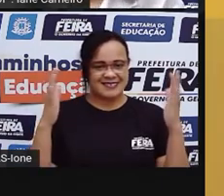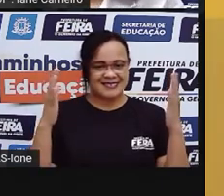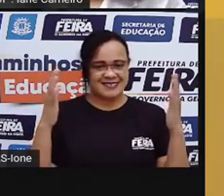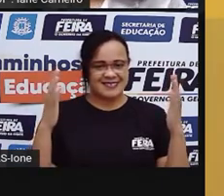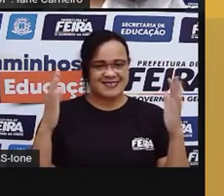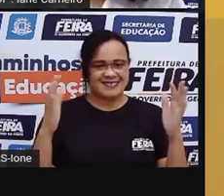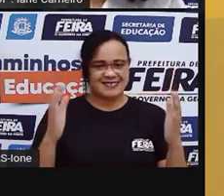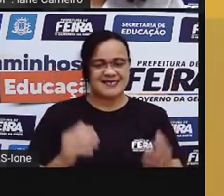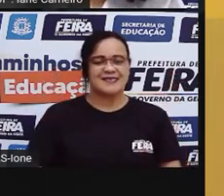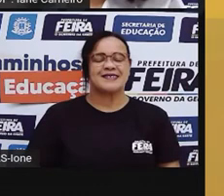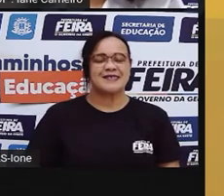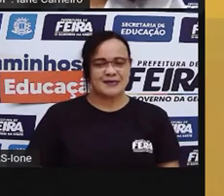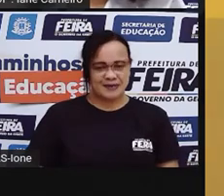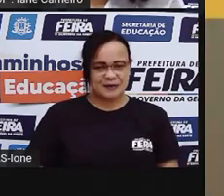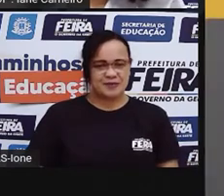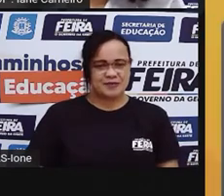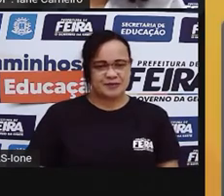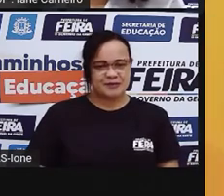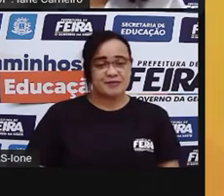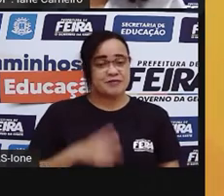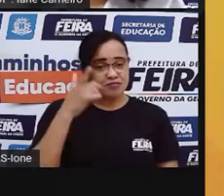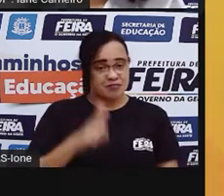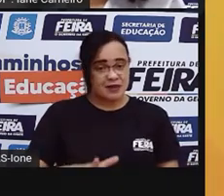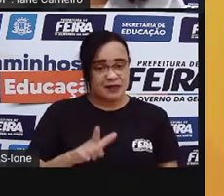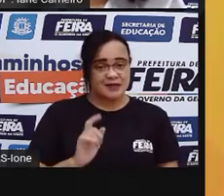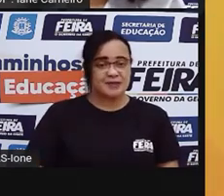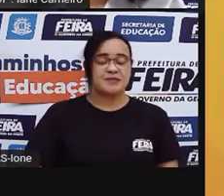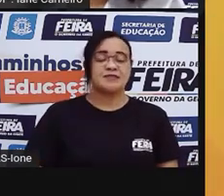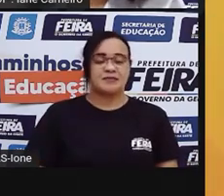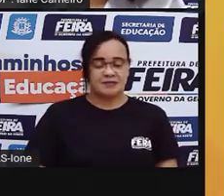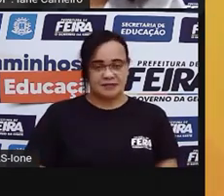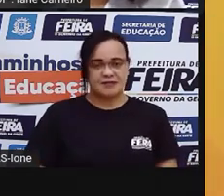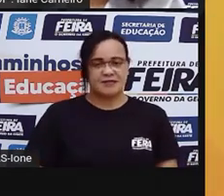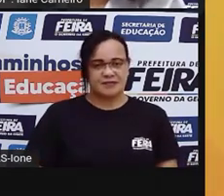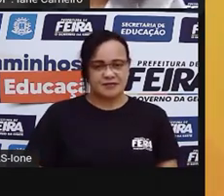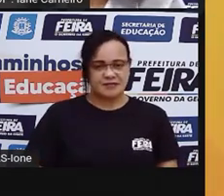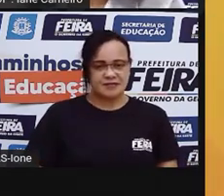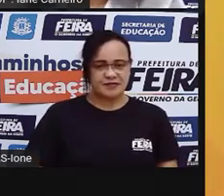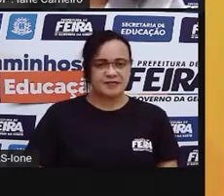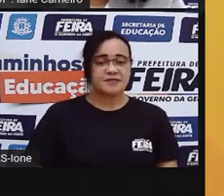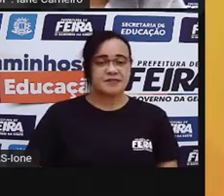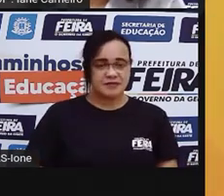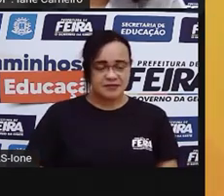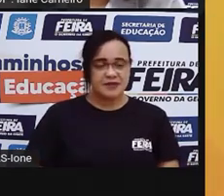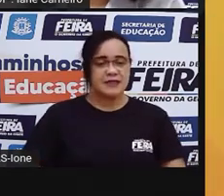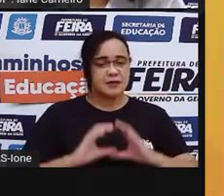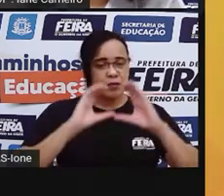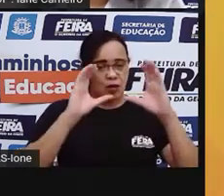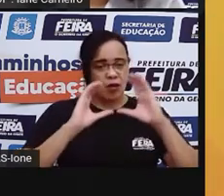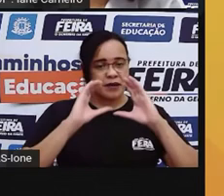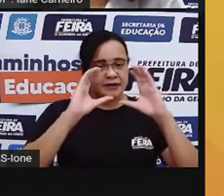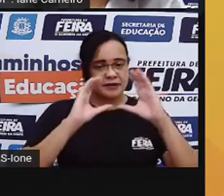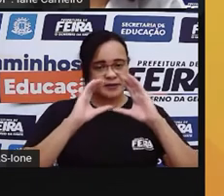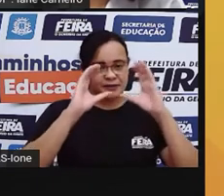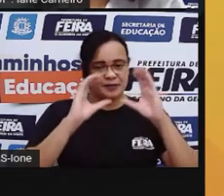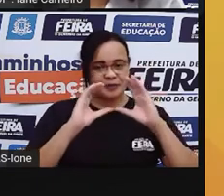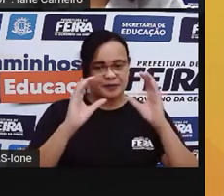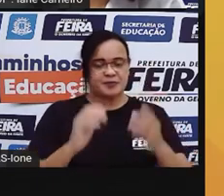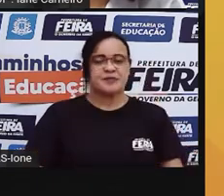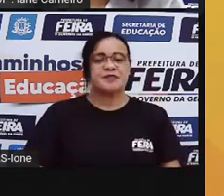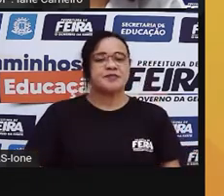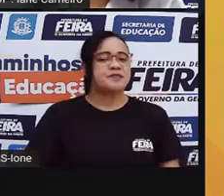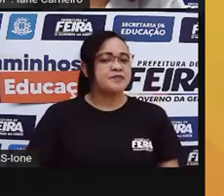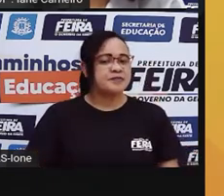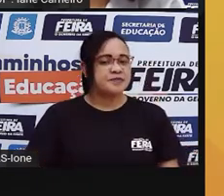Vamos lá Encontra aí Deixa eu clicar nesse Que não foi ainda Bola Bola não saiu ainda Pode estar aqui